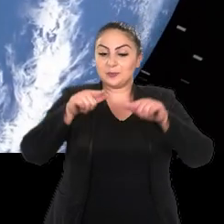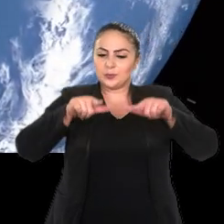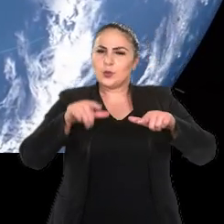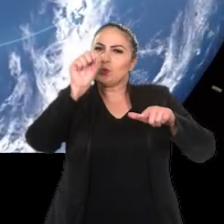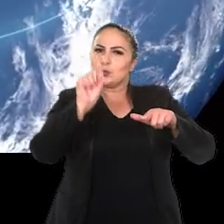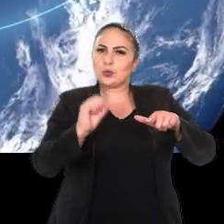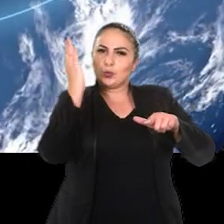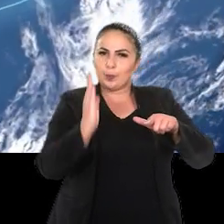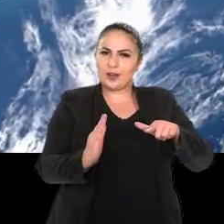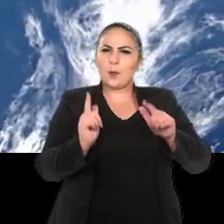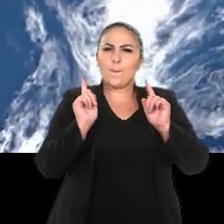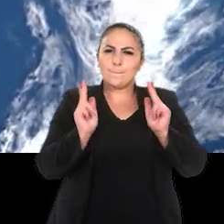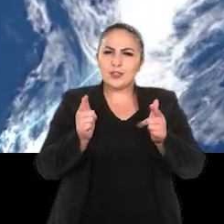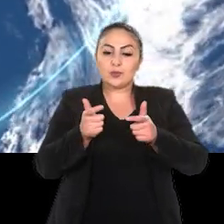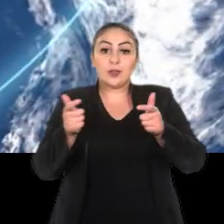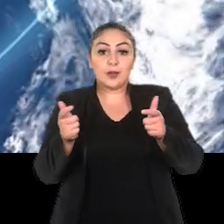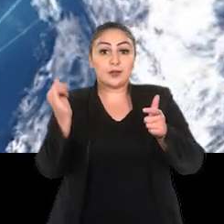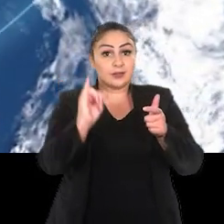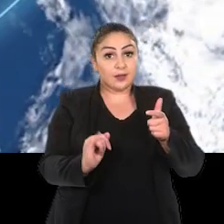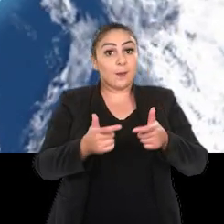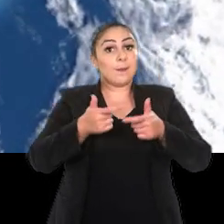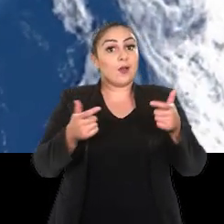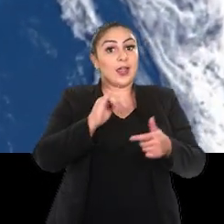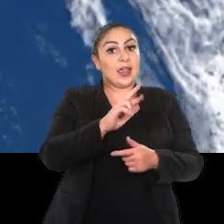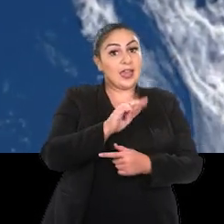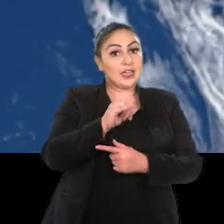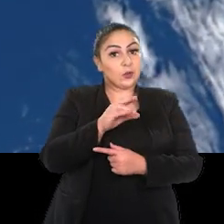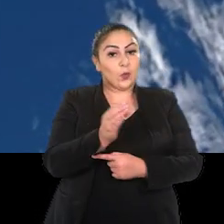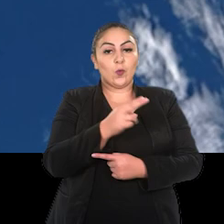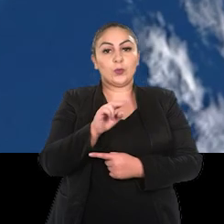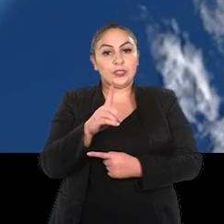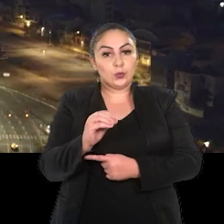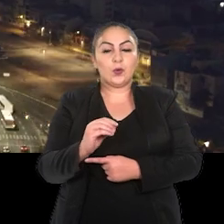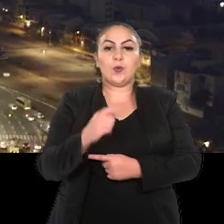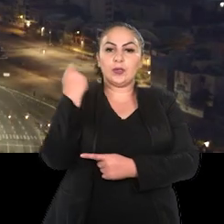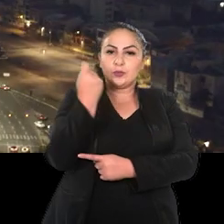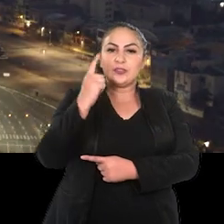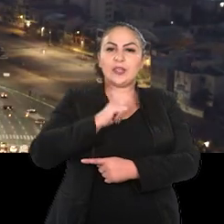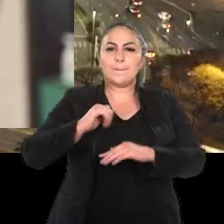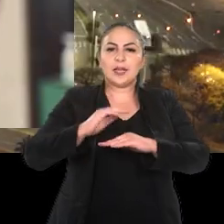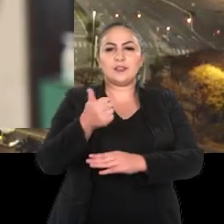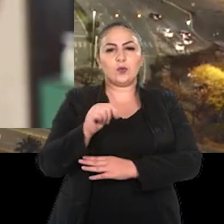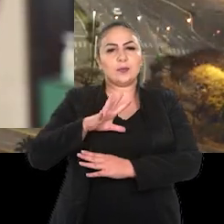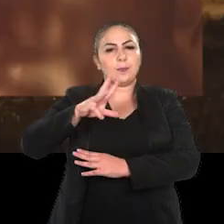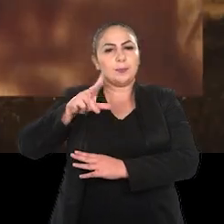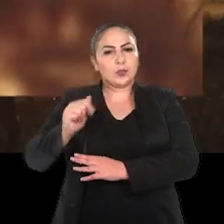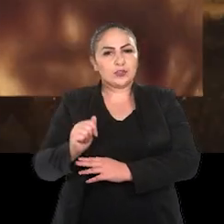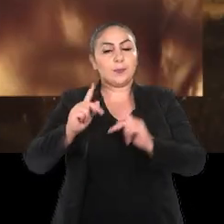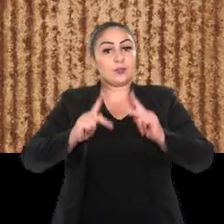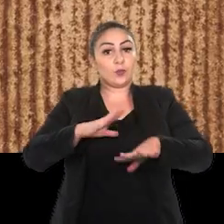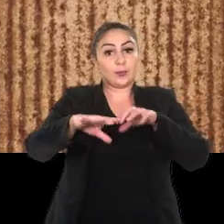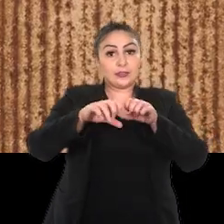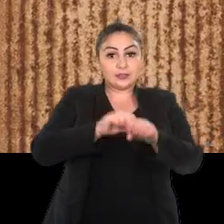Localizado no sul do Brasil, do tamanho da Itália e maior do que o Reino Unido, o Rio Grande do Sul tem mais de 11 milhões de pessoas com